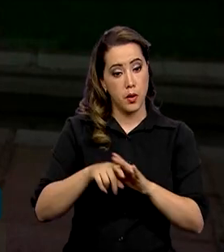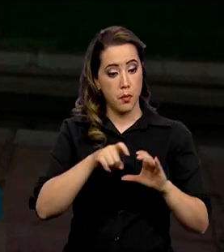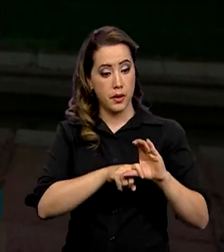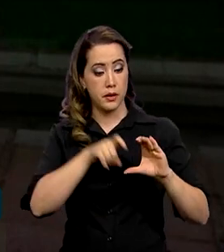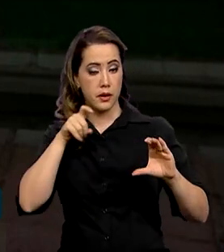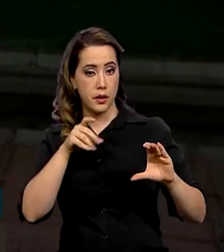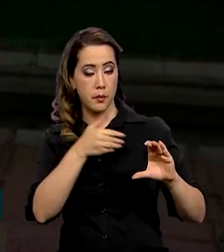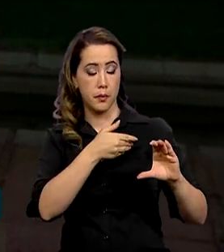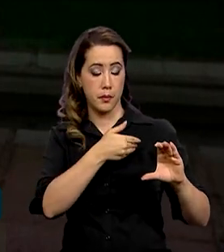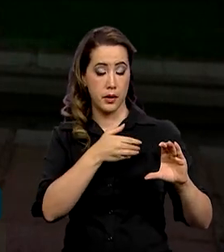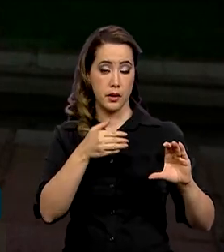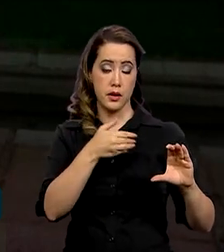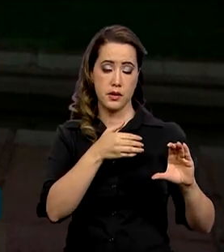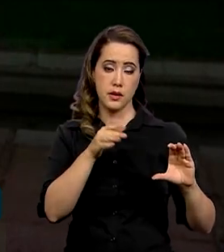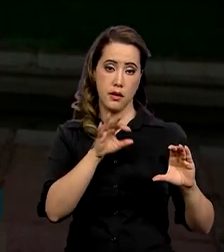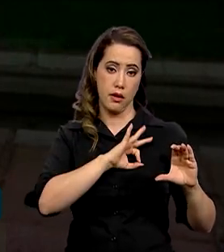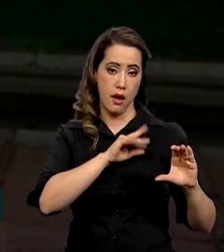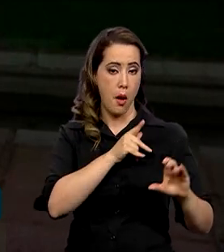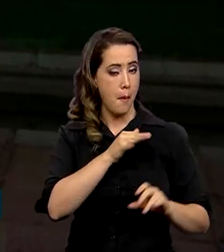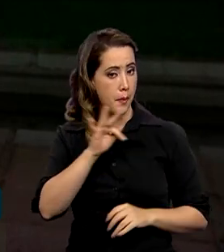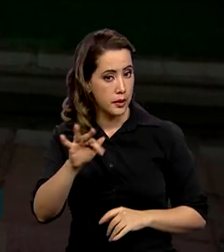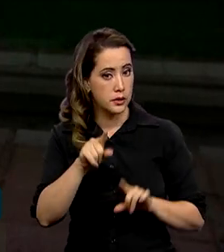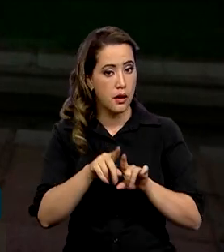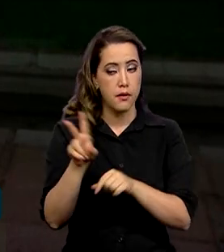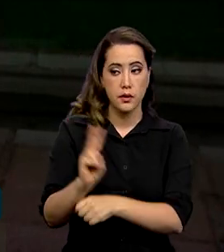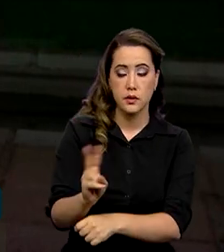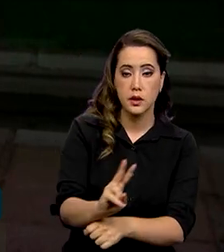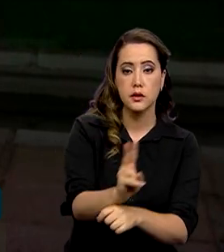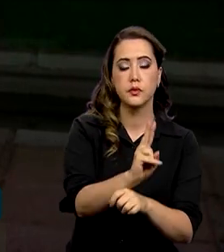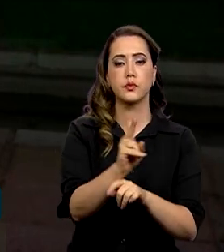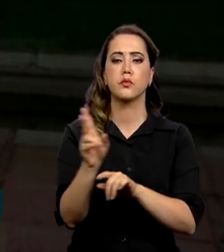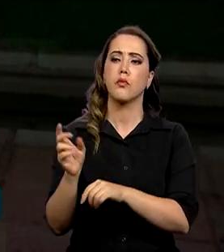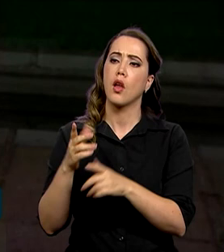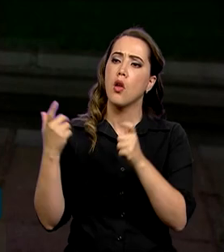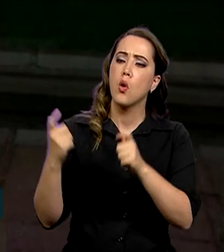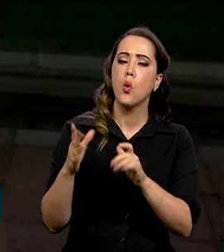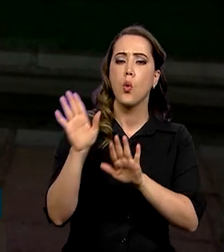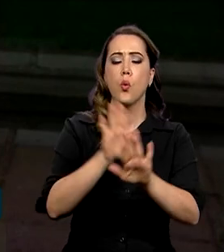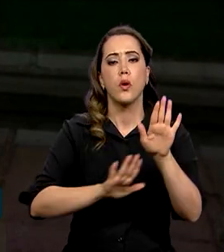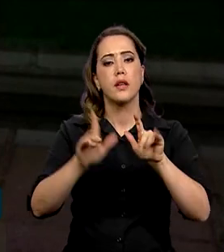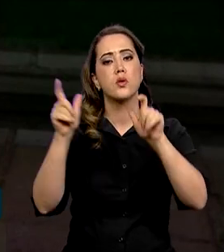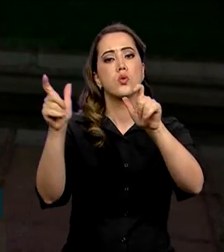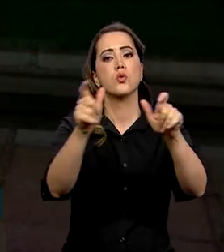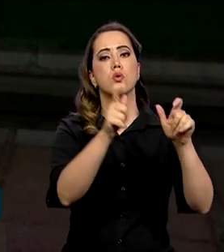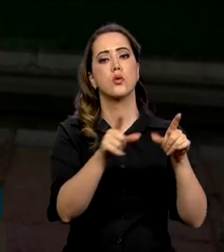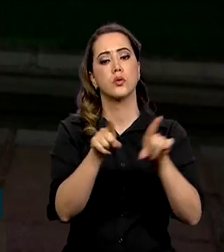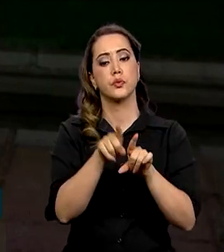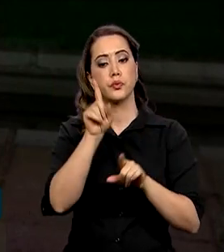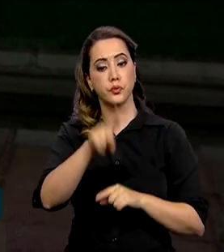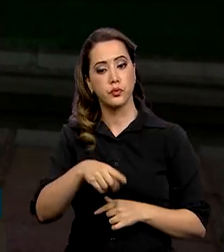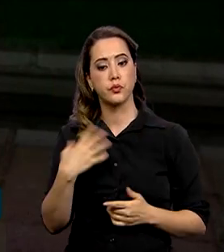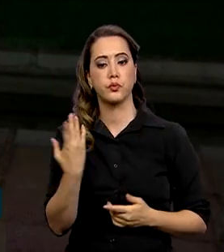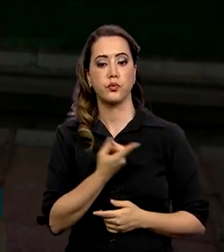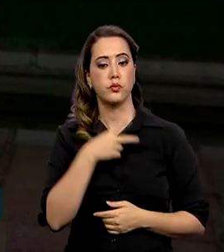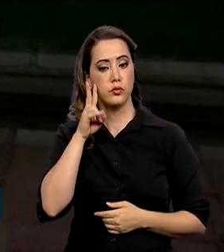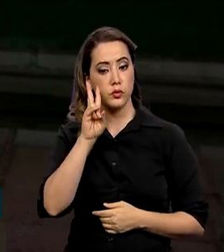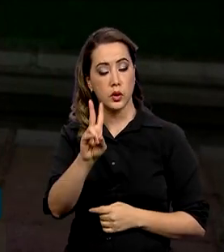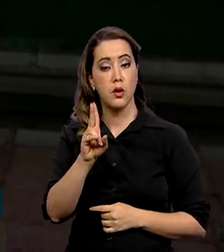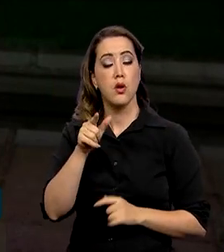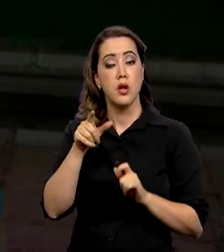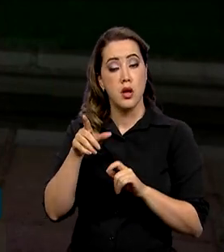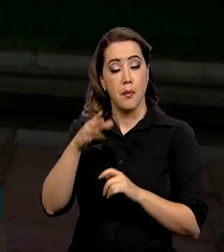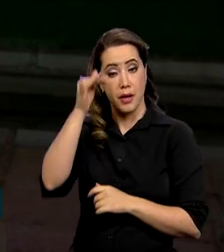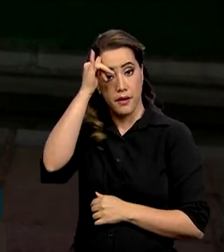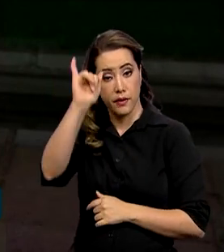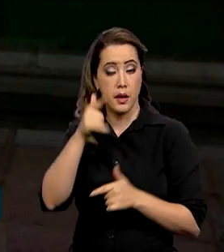Rodoviária Federal. Serão fiscalizações e orientação sobre os cuidados nas rodovias para evitar acidentes no feriado,